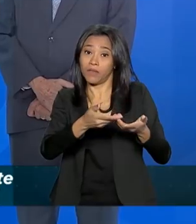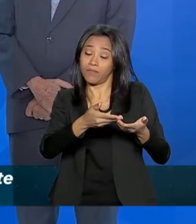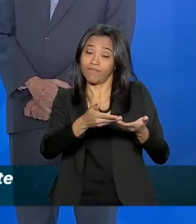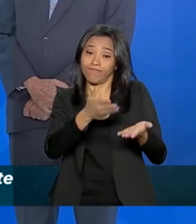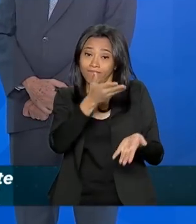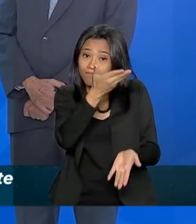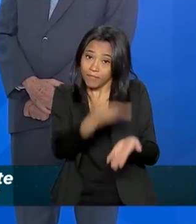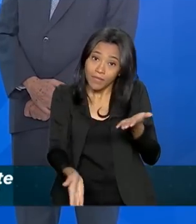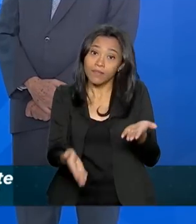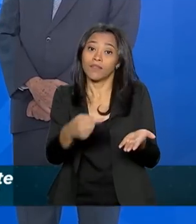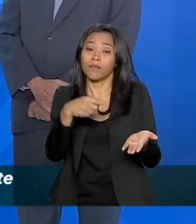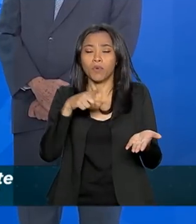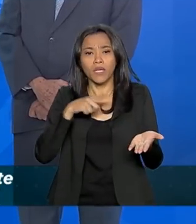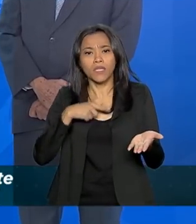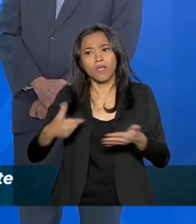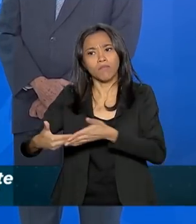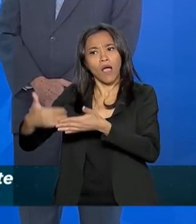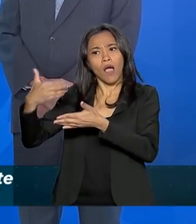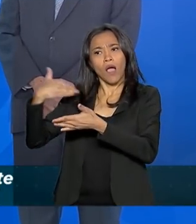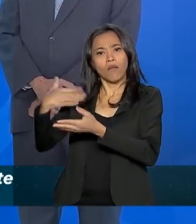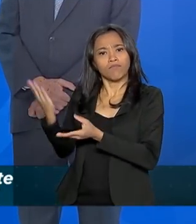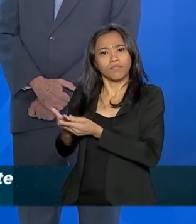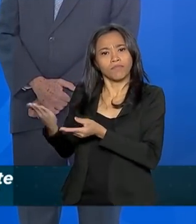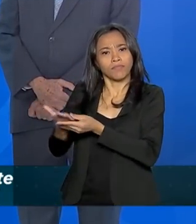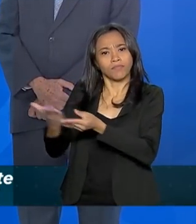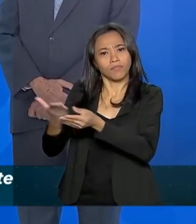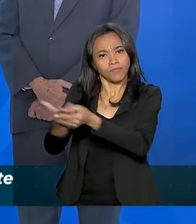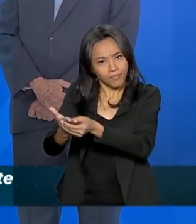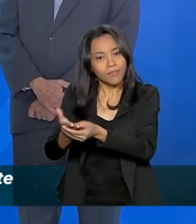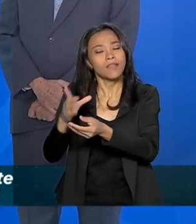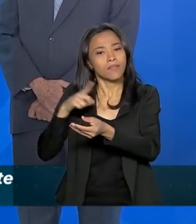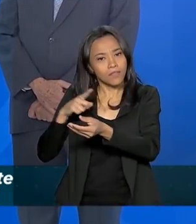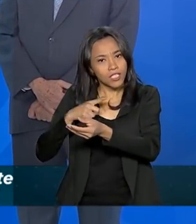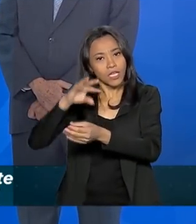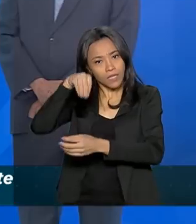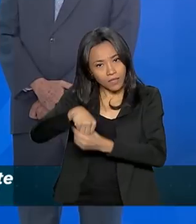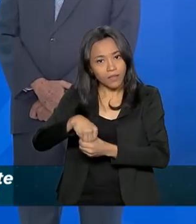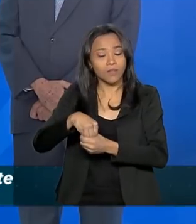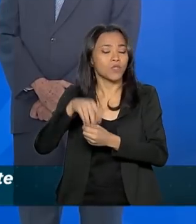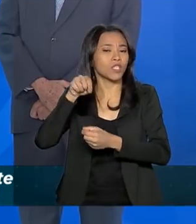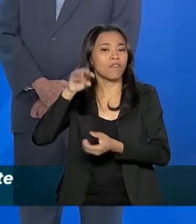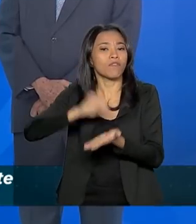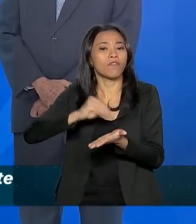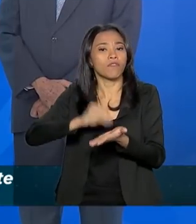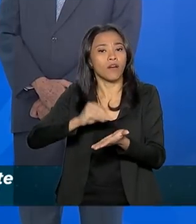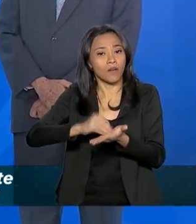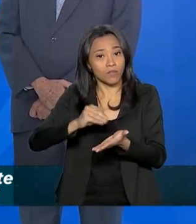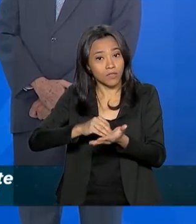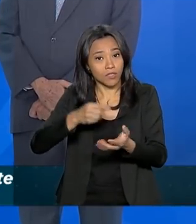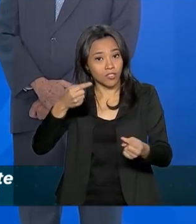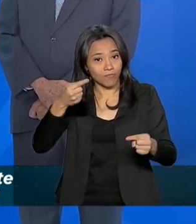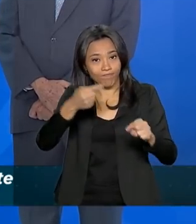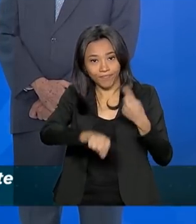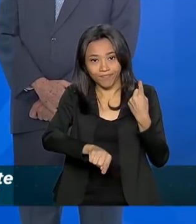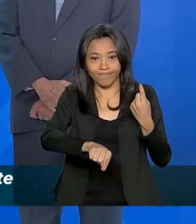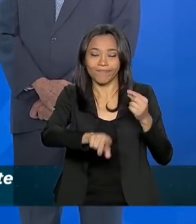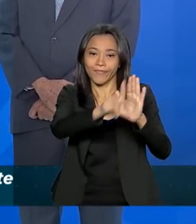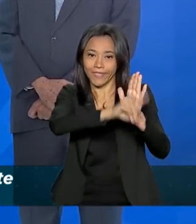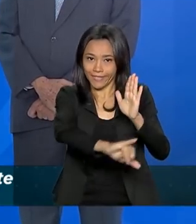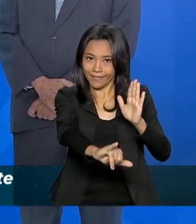existem ações de constitucionalidade lá dentro. Então, essa que é a intenção. Então, a demarcação